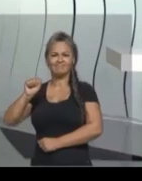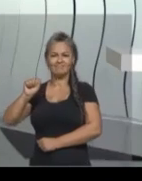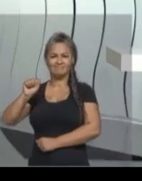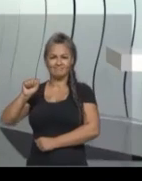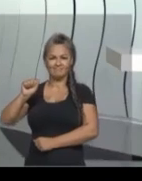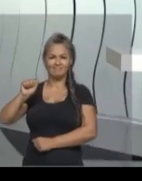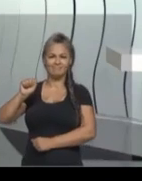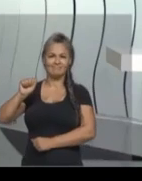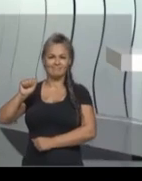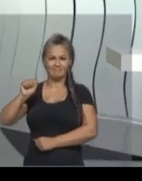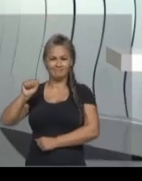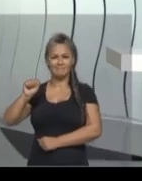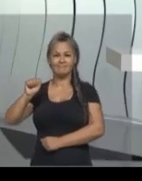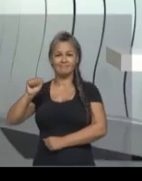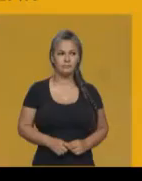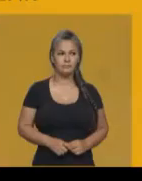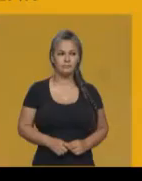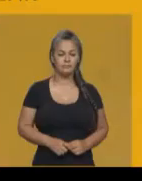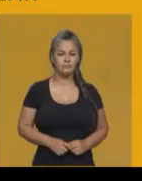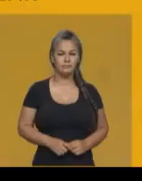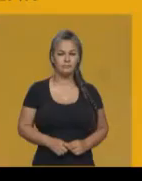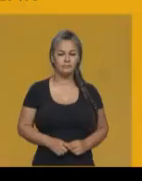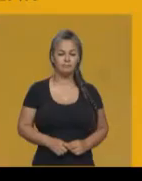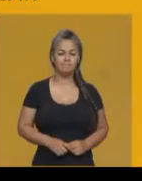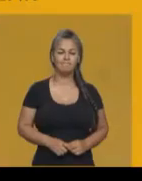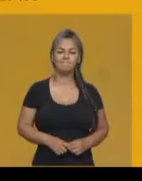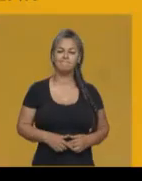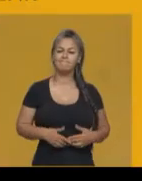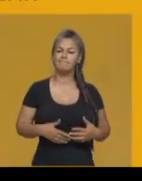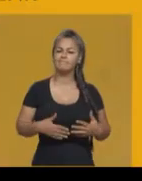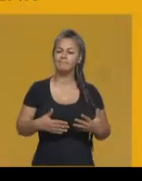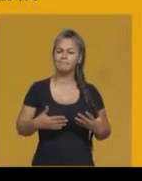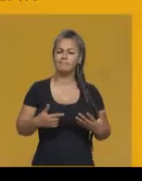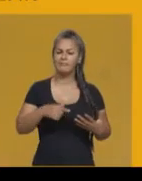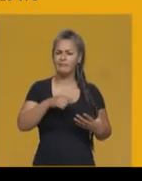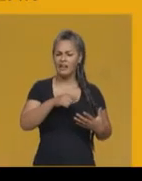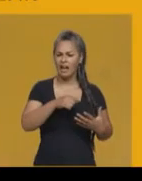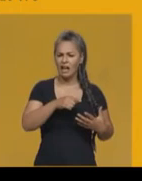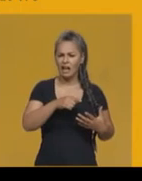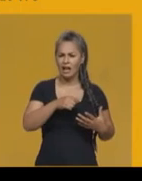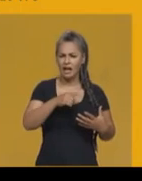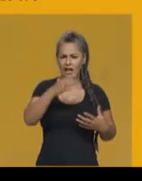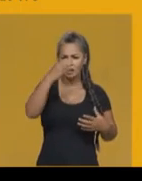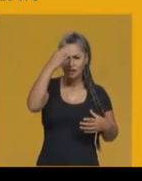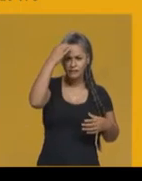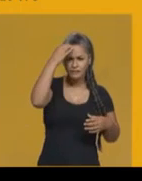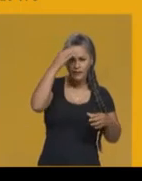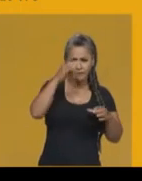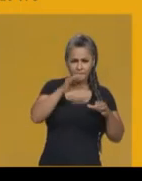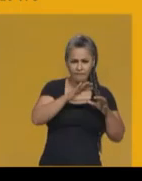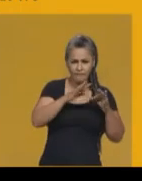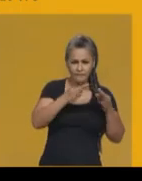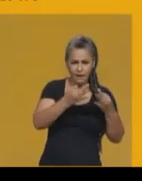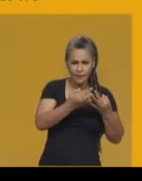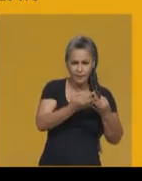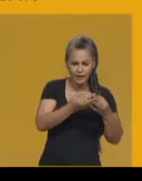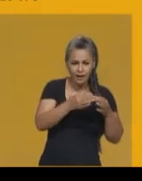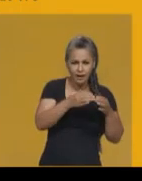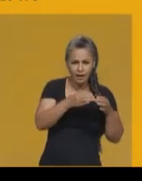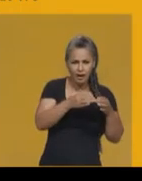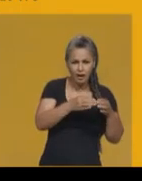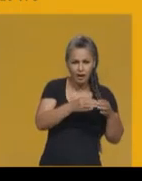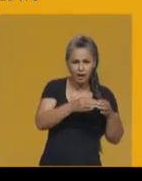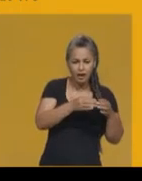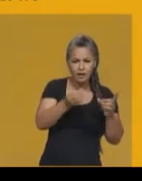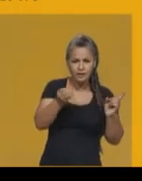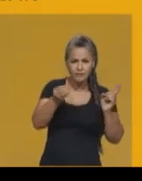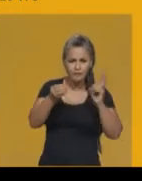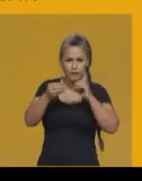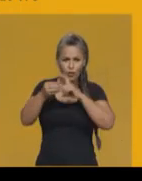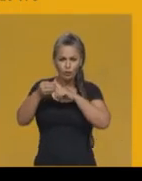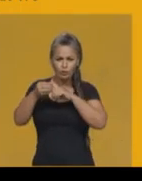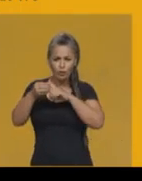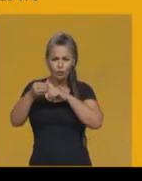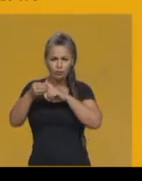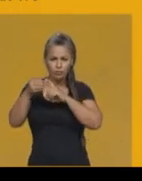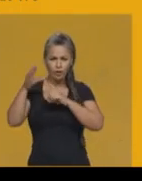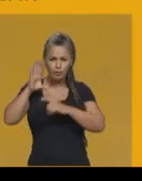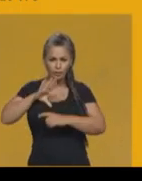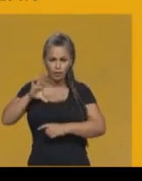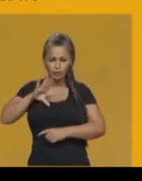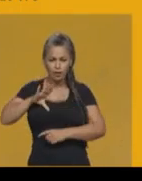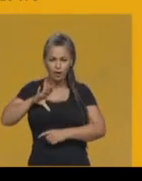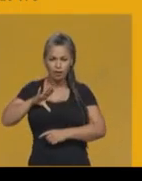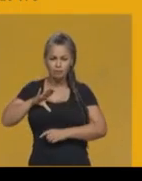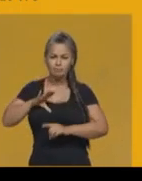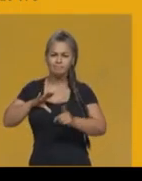do rei. Não foi toda a família real portuguesa que voltou para Portugal. Dom Pedro,